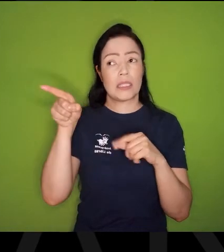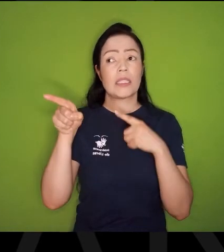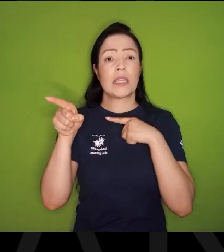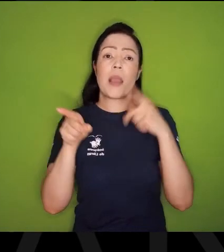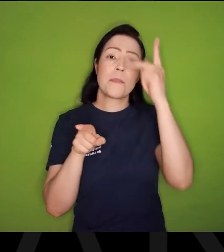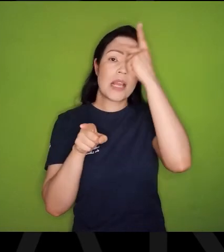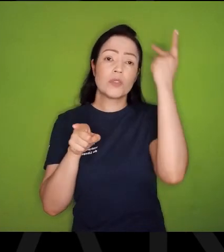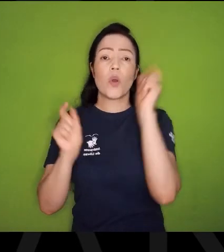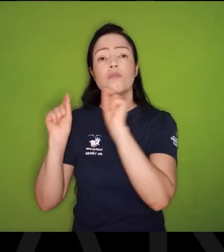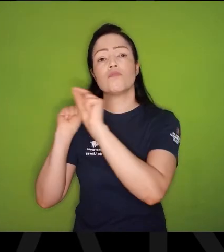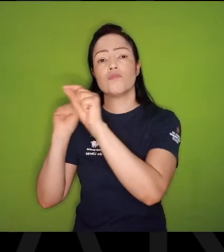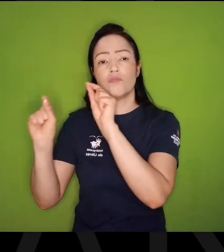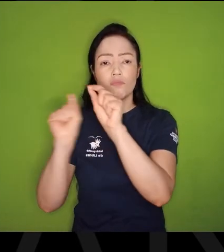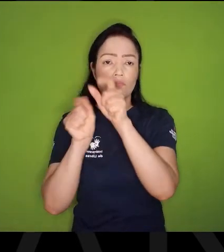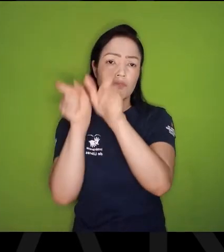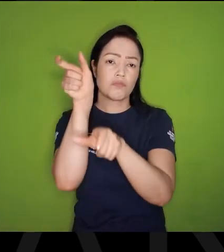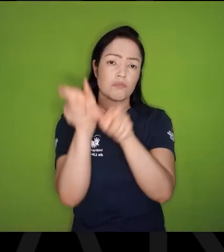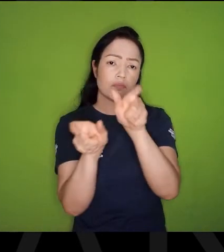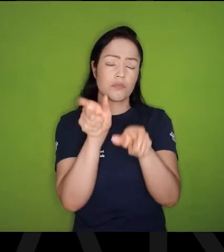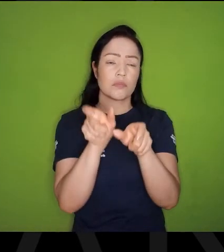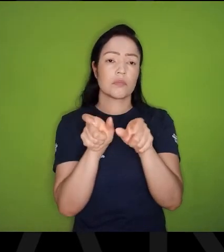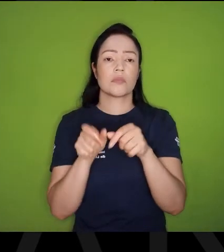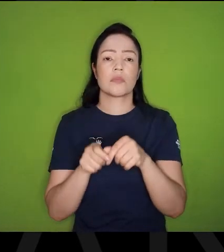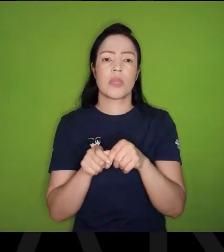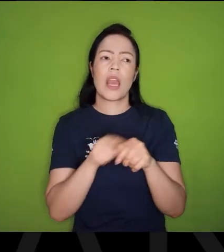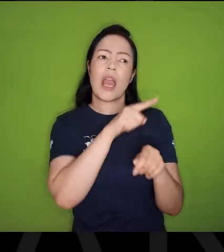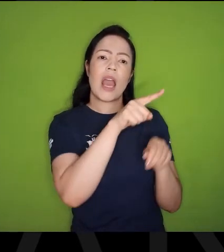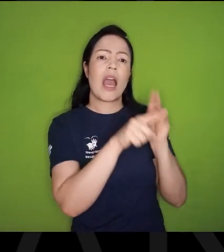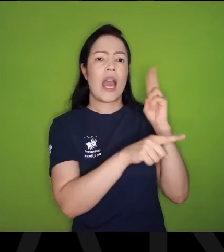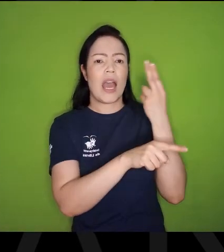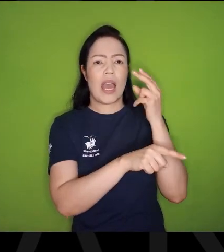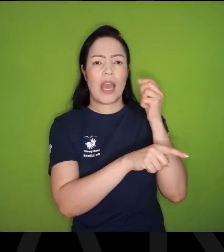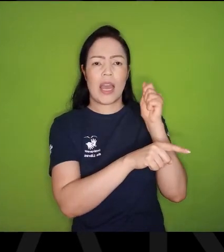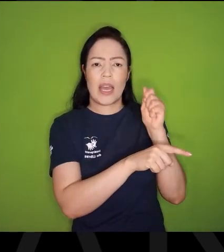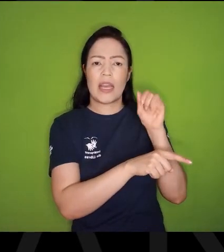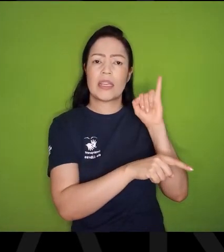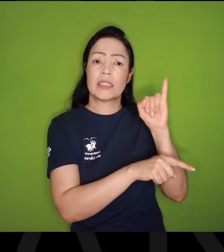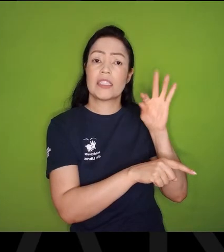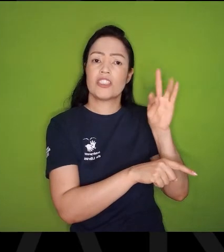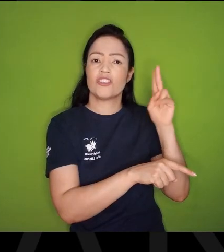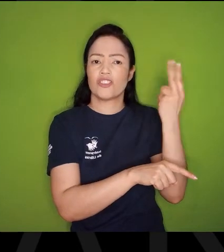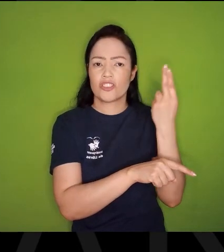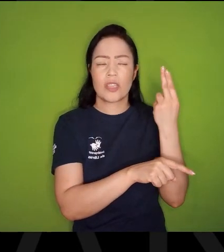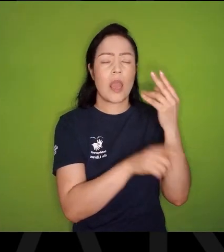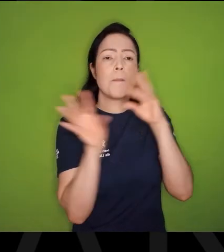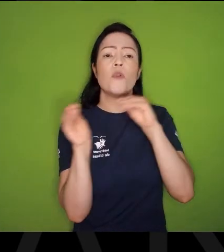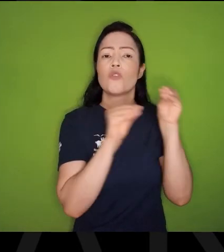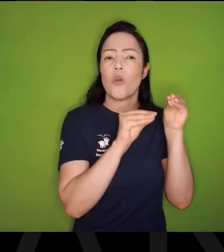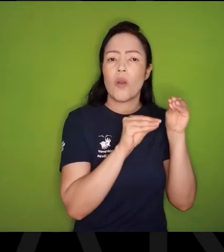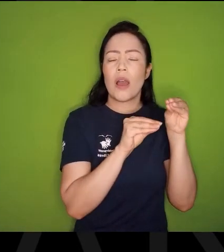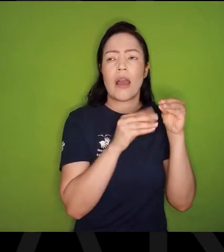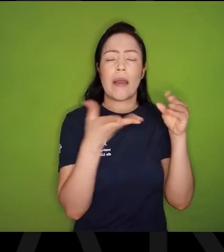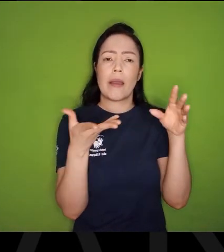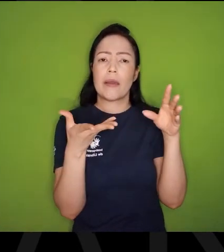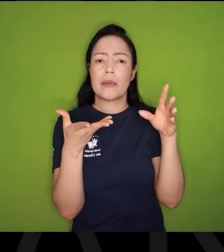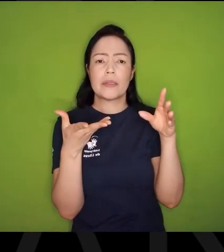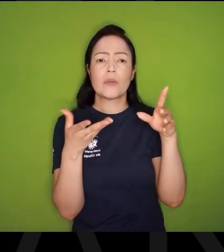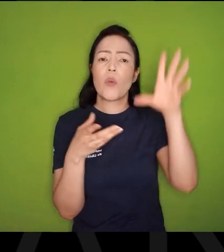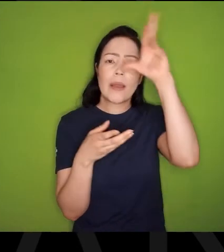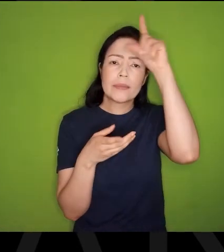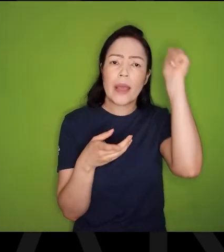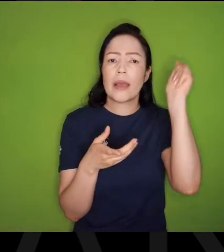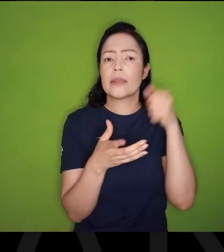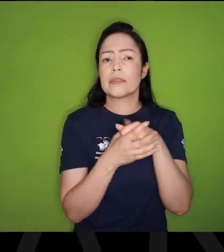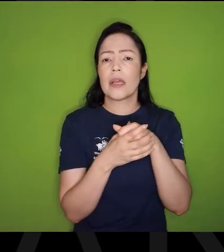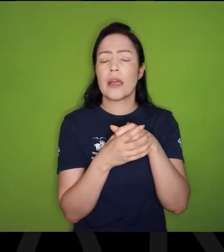essas pessoas, E ali moram essas pessoas, E os haitianos estão em Guaianazes, Os bolivianos ficam em tal